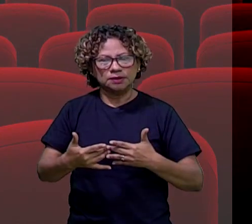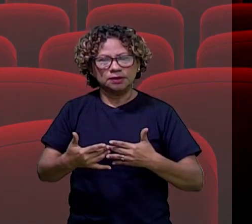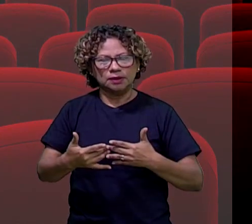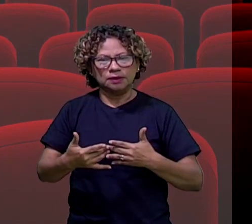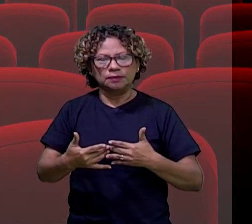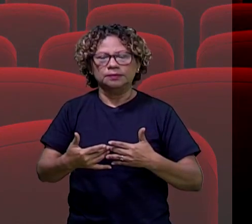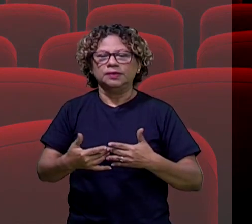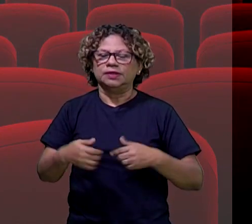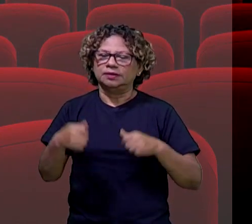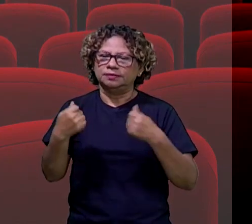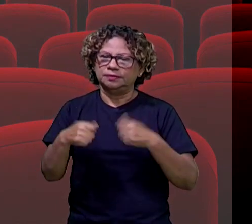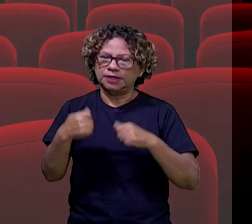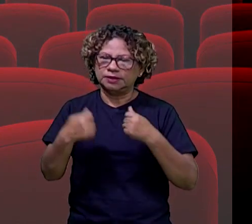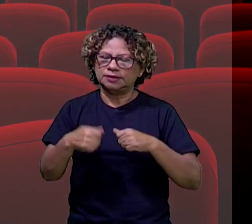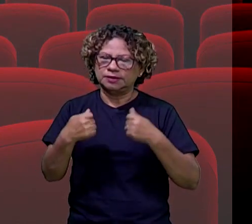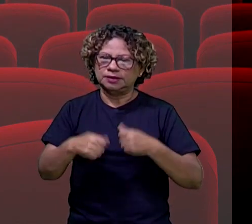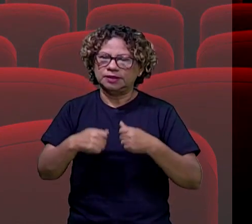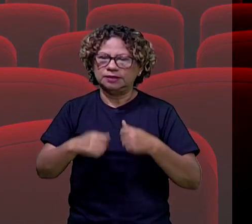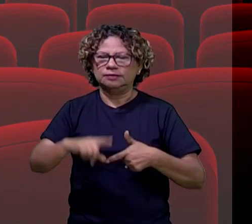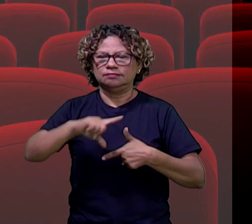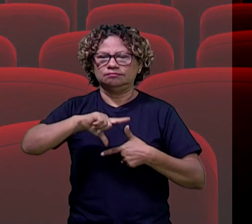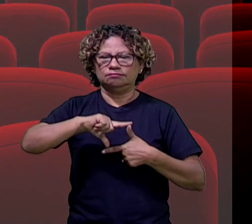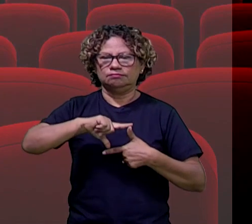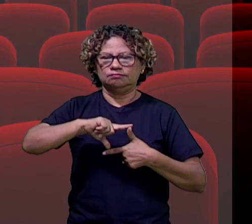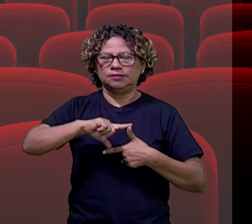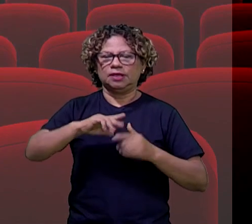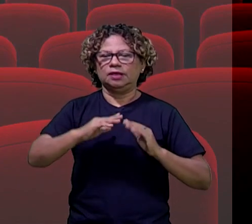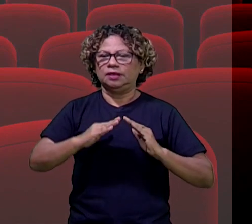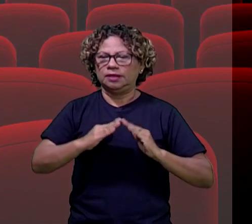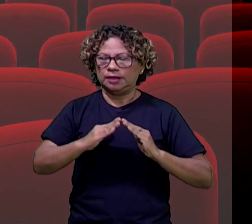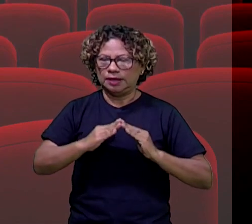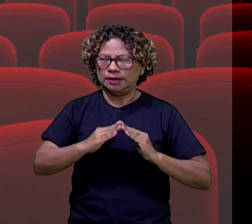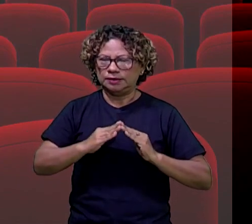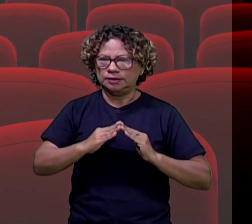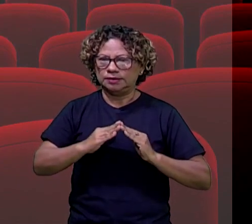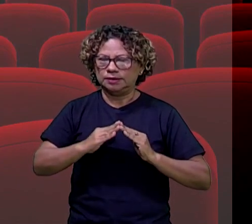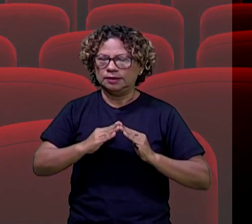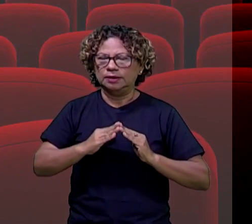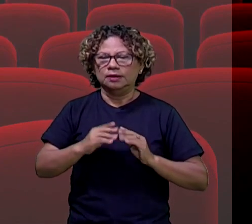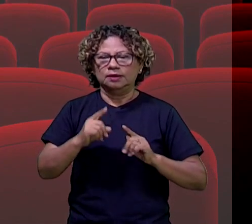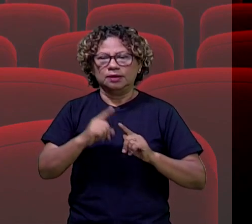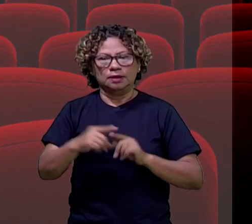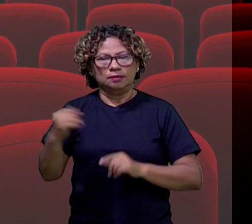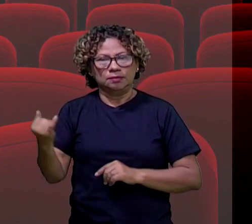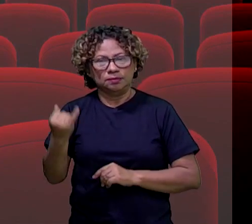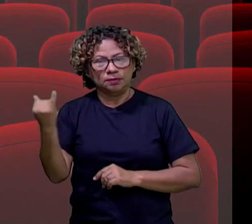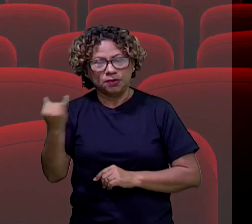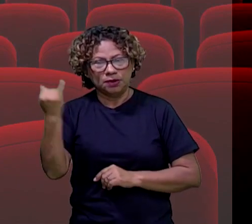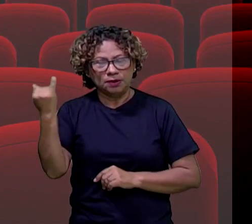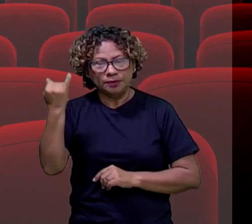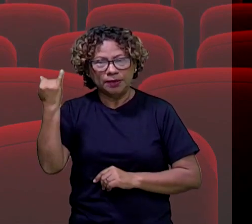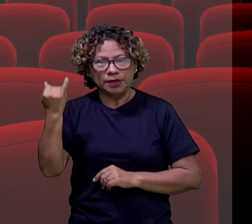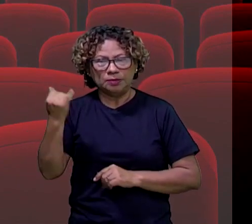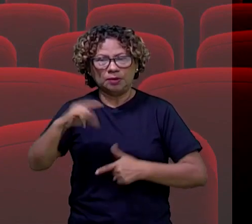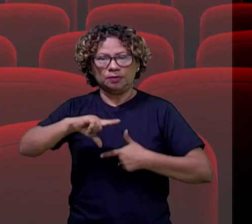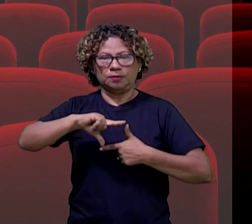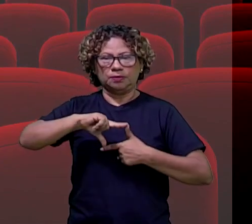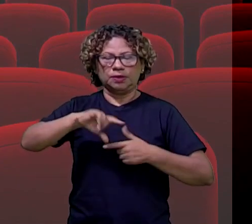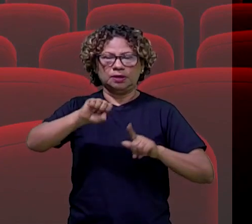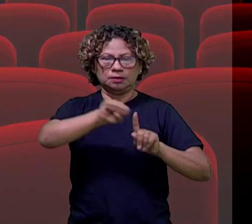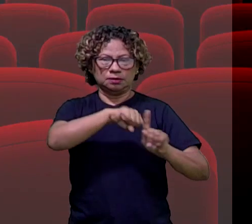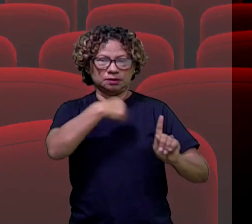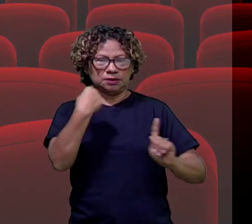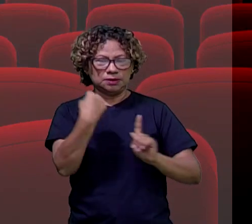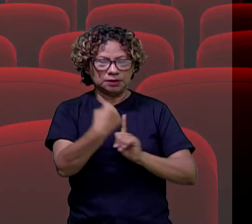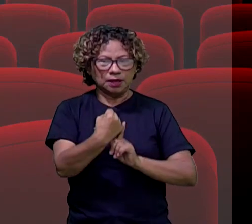ficar em casa, né? Pelo menos até o momento a recomendação é essa, não é? Esse isolamento social, gente, tem por